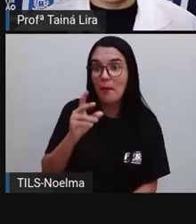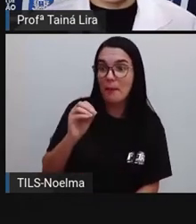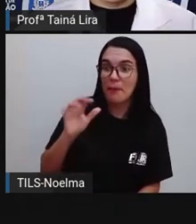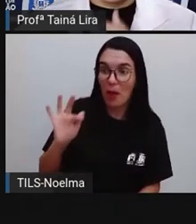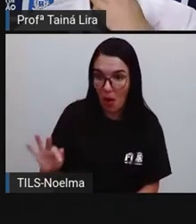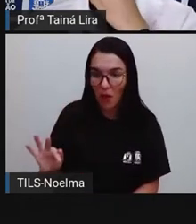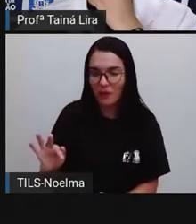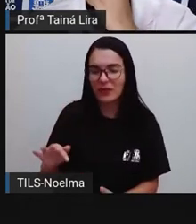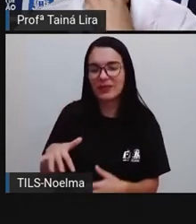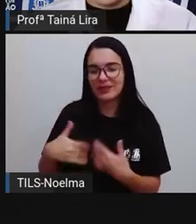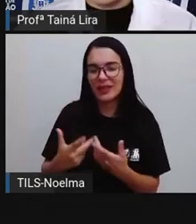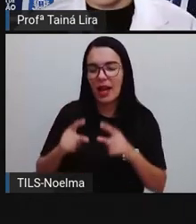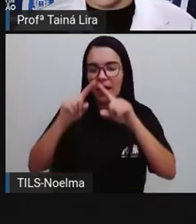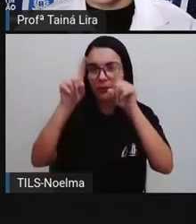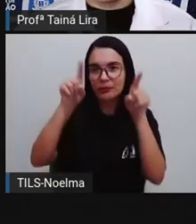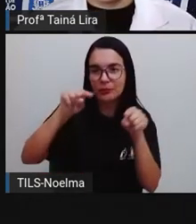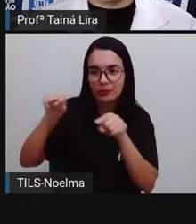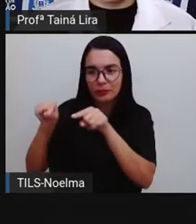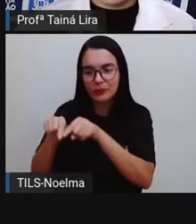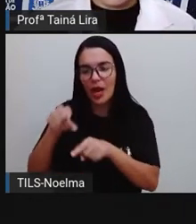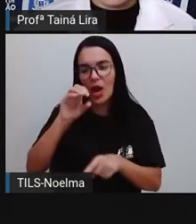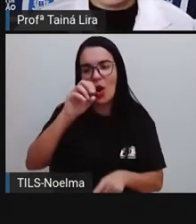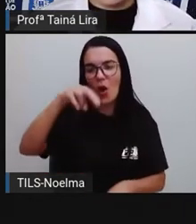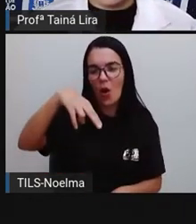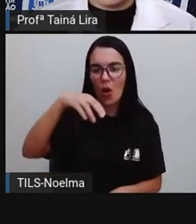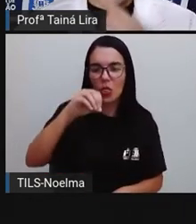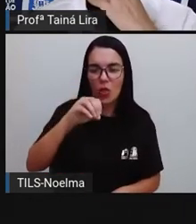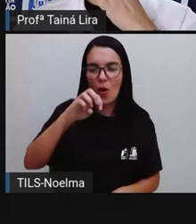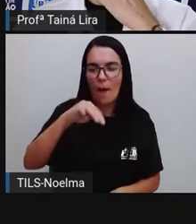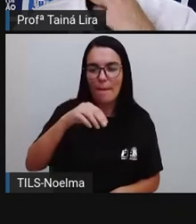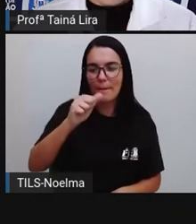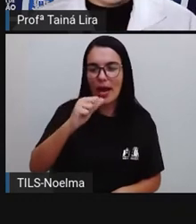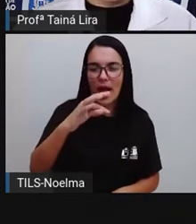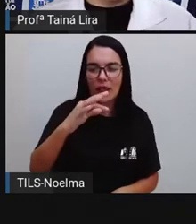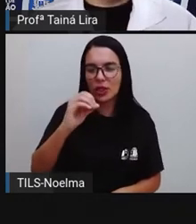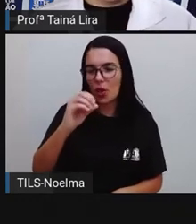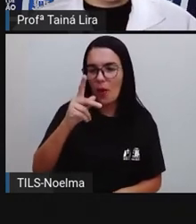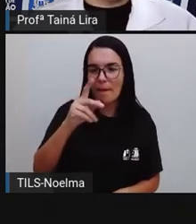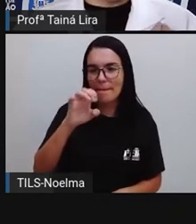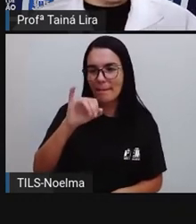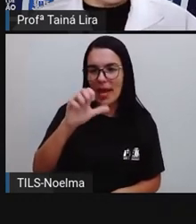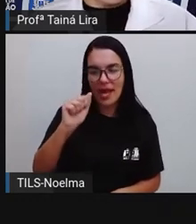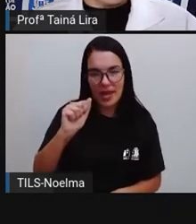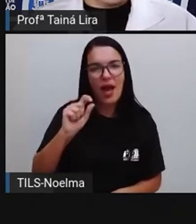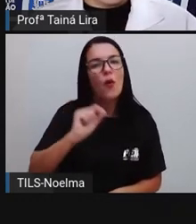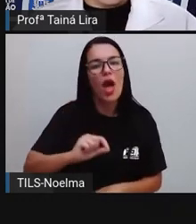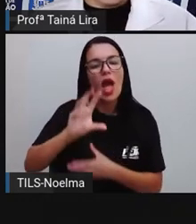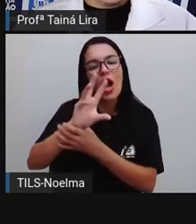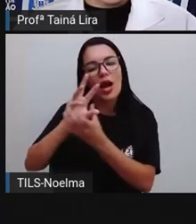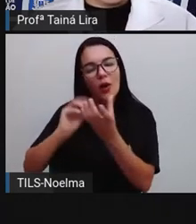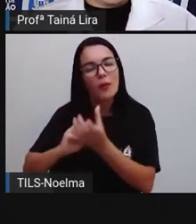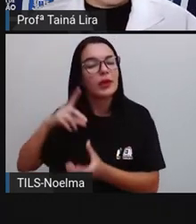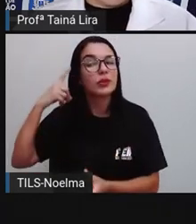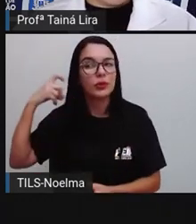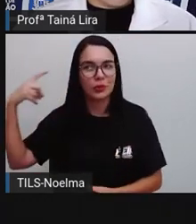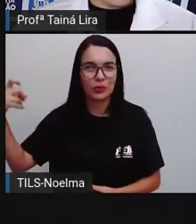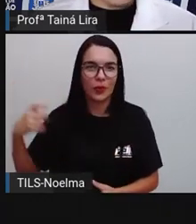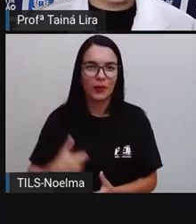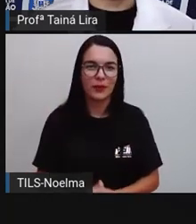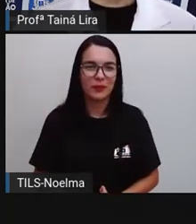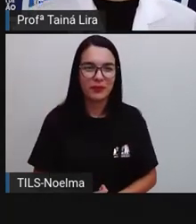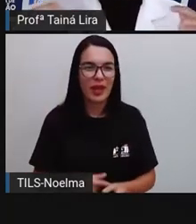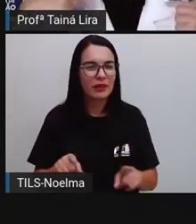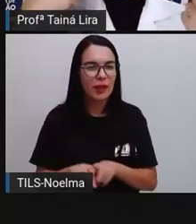o balão da onomatopeia, o balão de grito. O balão de fala, que é bem comum, né? Que ele é mais